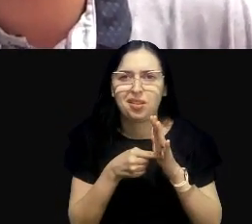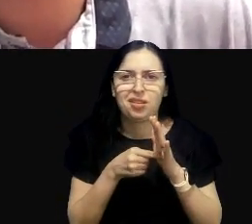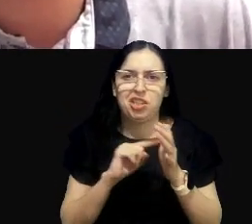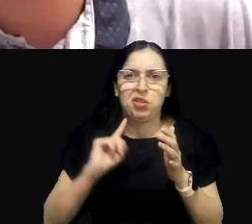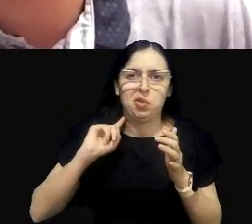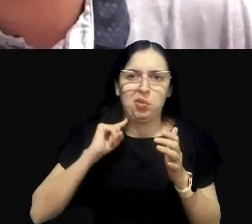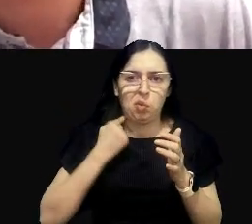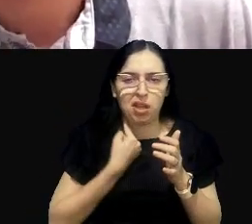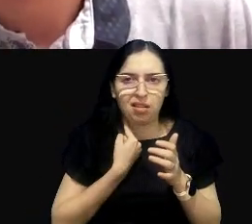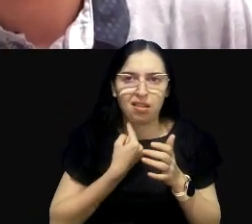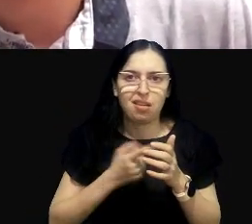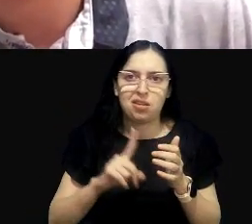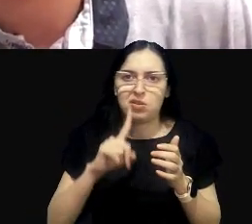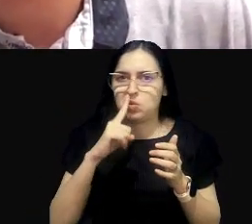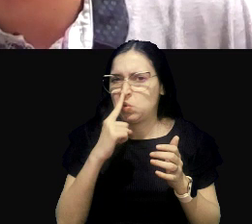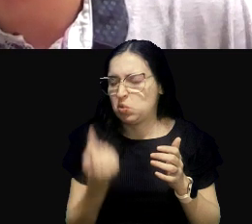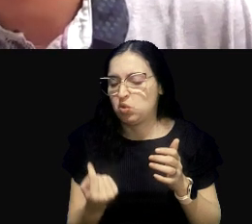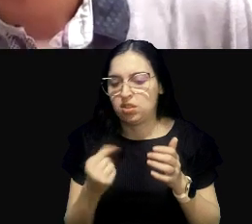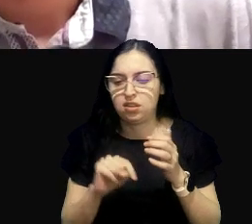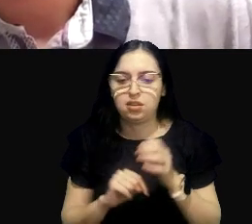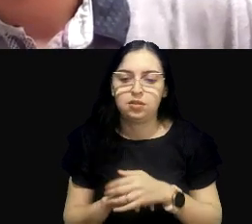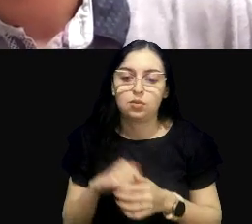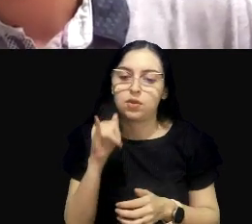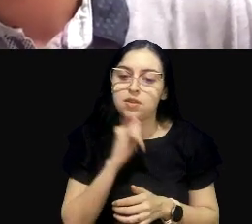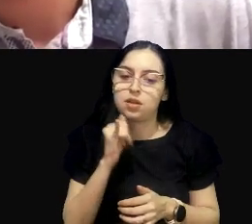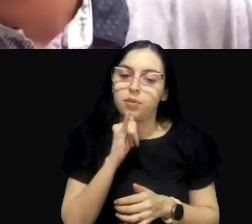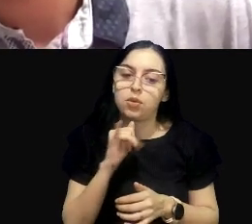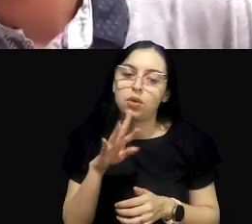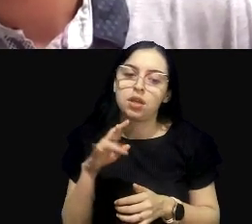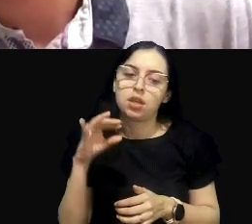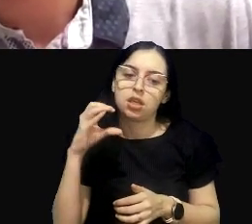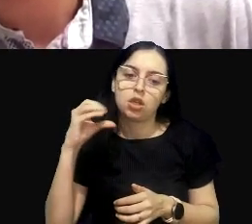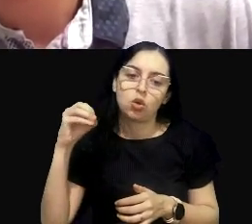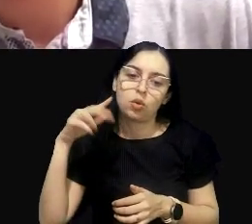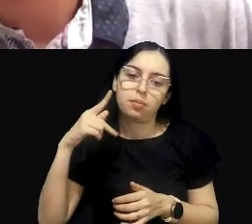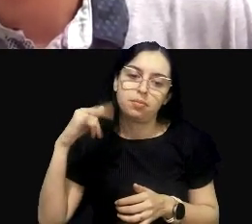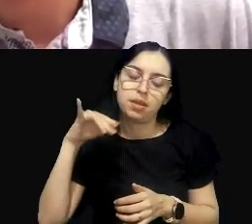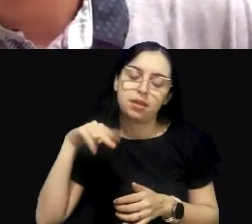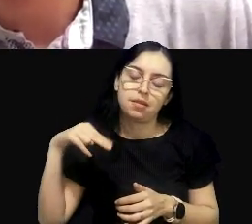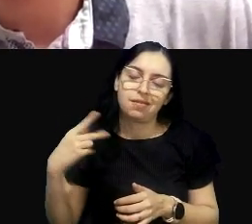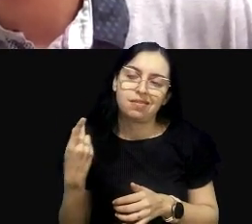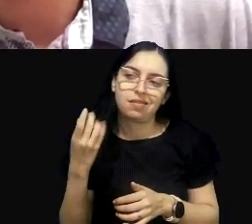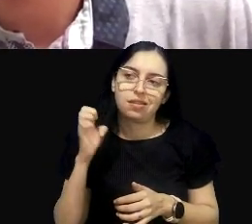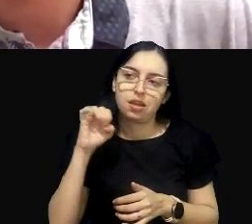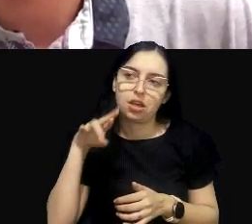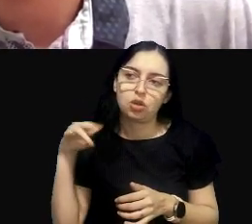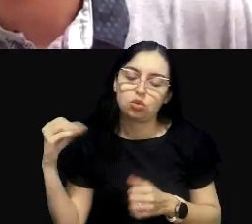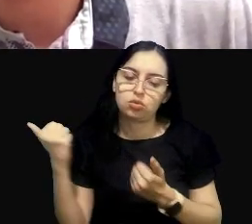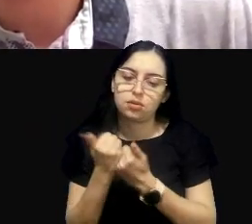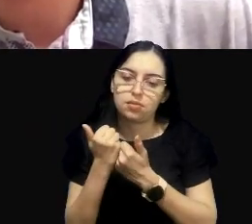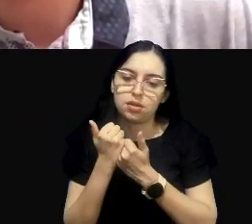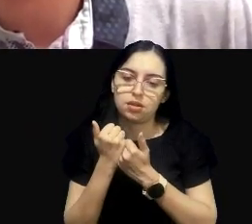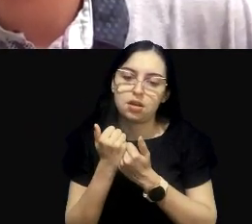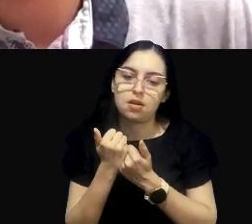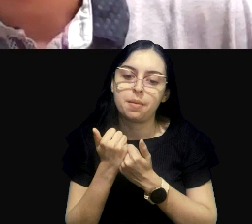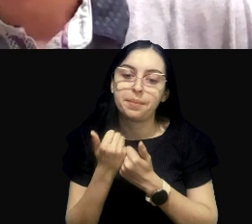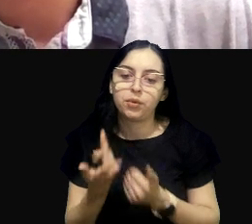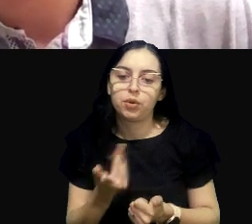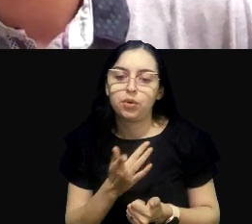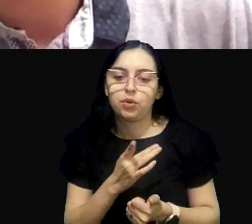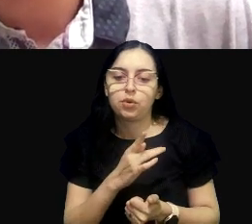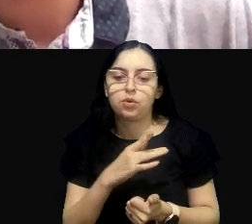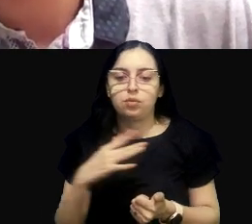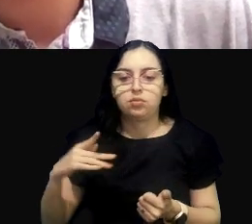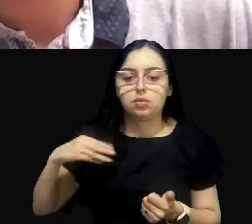falando, por exemplo, aqui, o Rio Pinheiros. Eu participei, há um tempo atrás, em apoio ao Ministério Público do Estado de São Paulo,